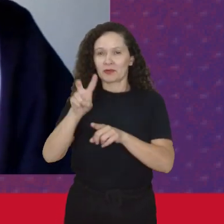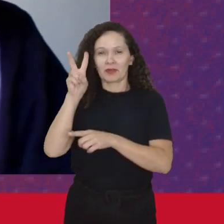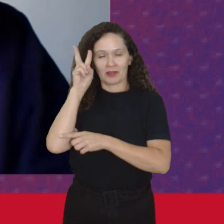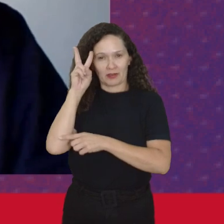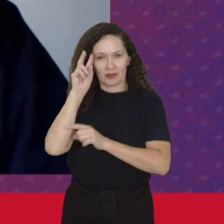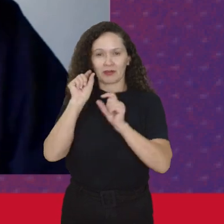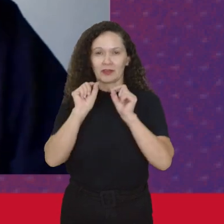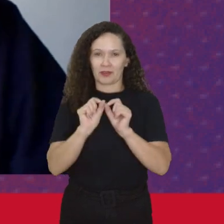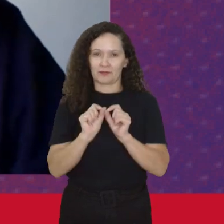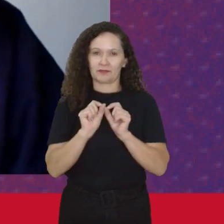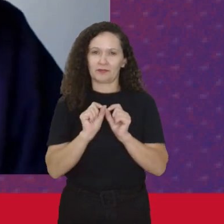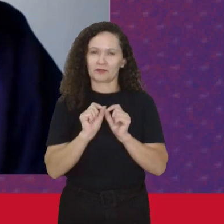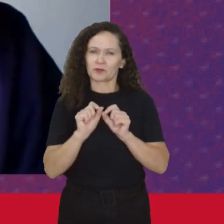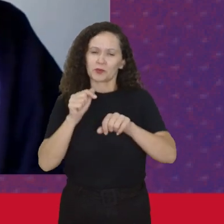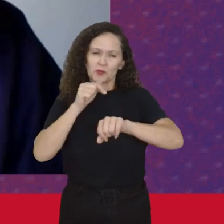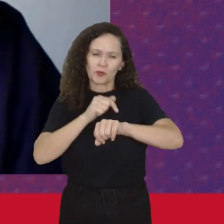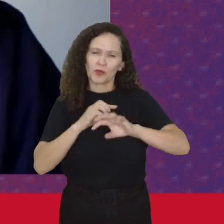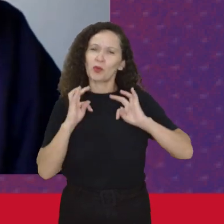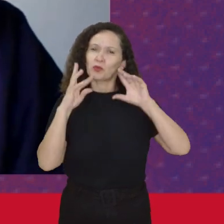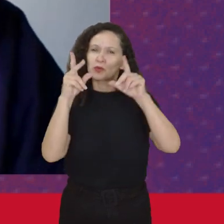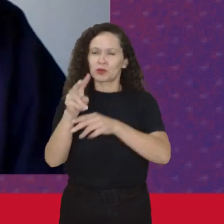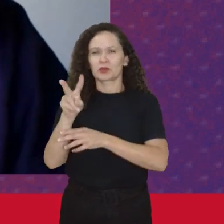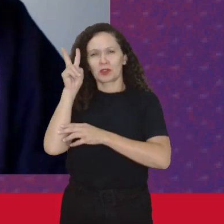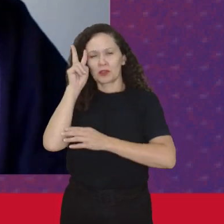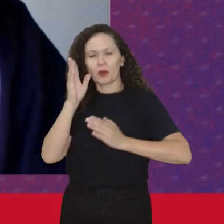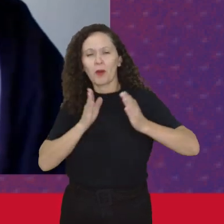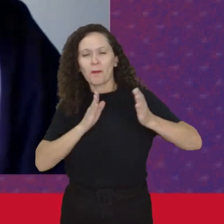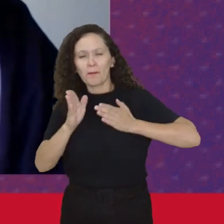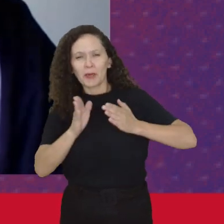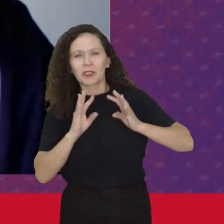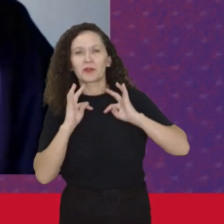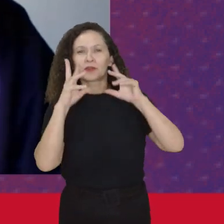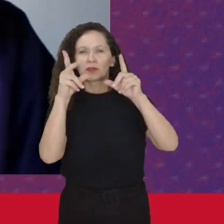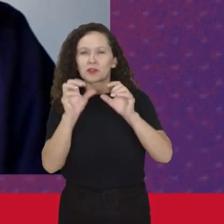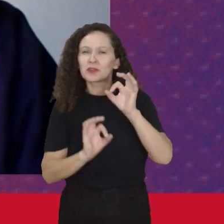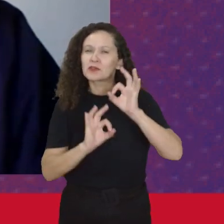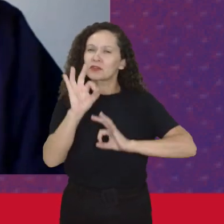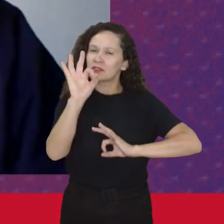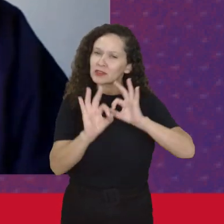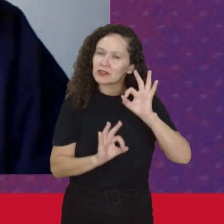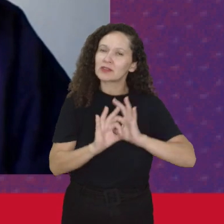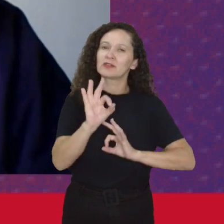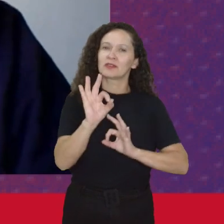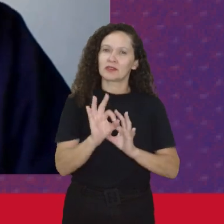Que em todos os momentos históricos E com certeza em todos os processos